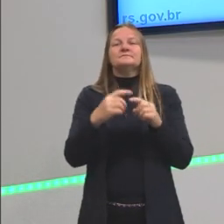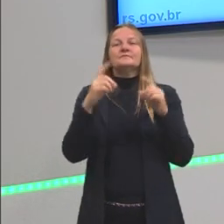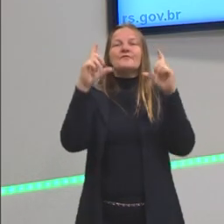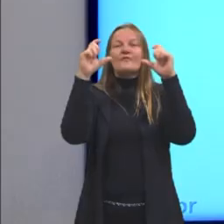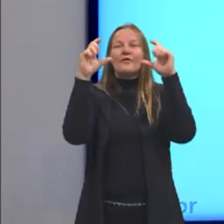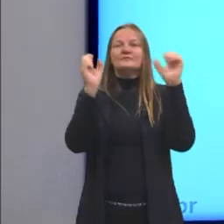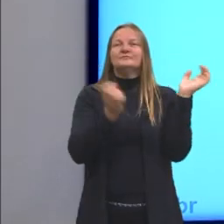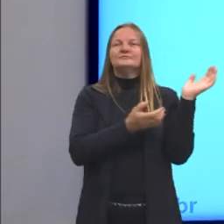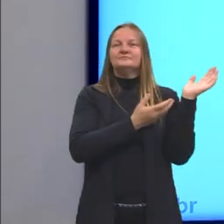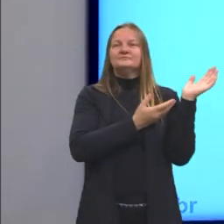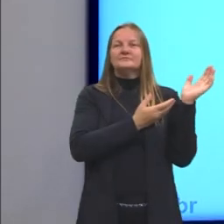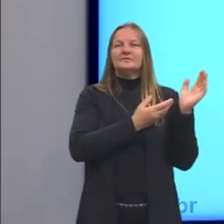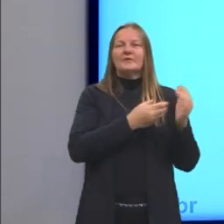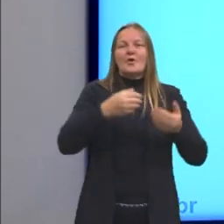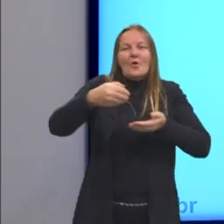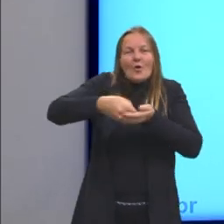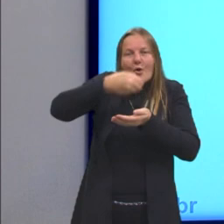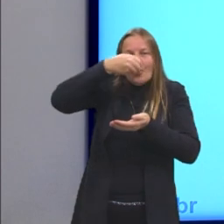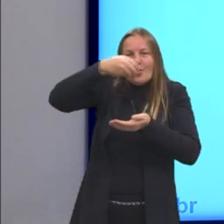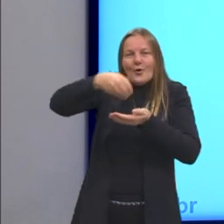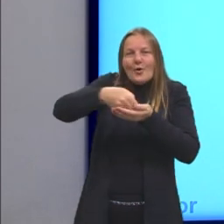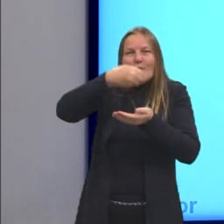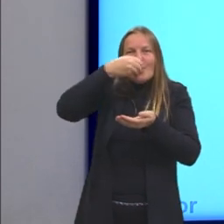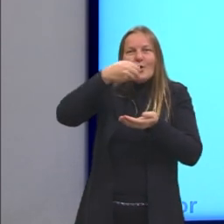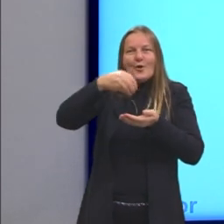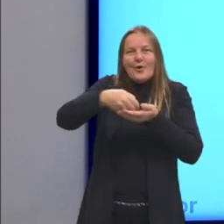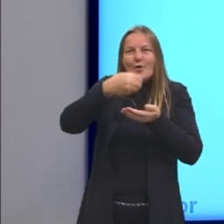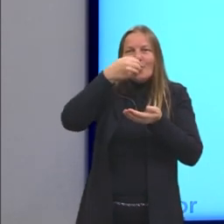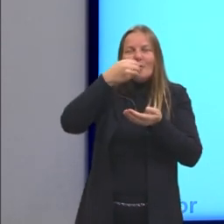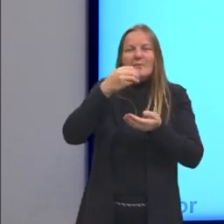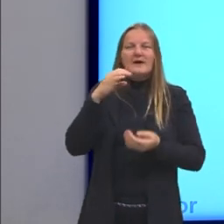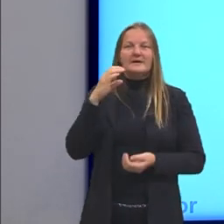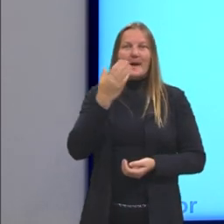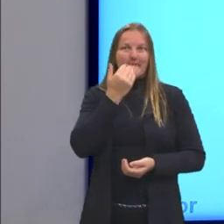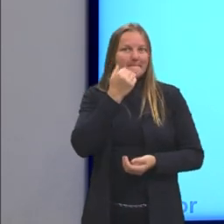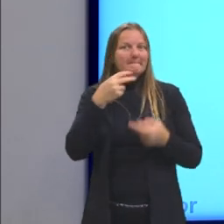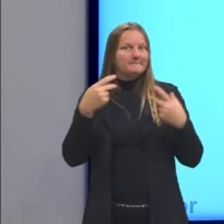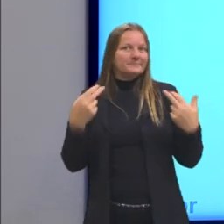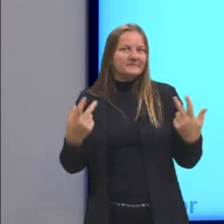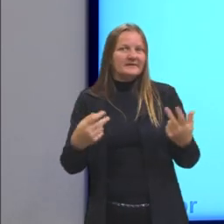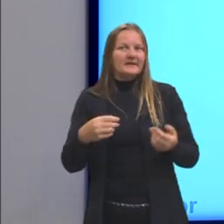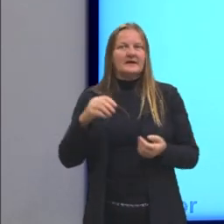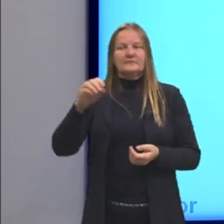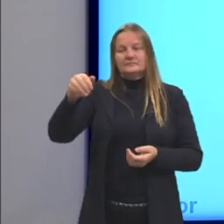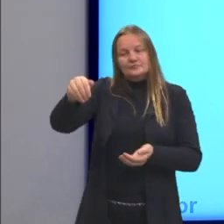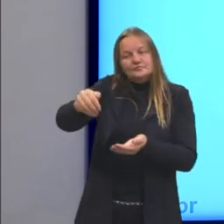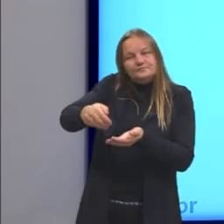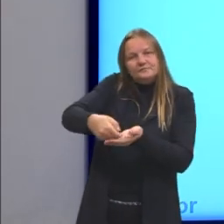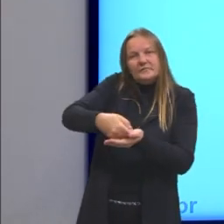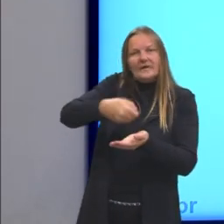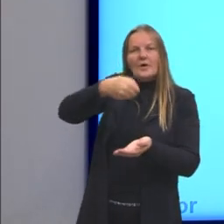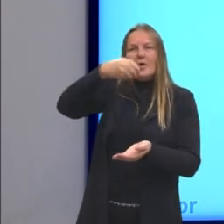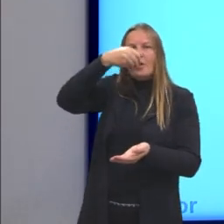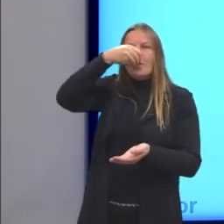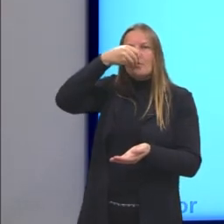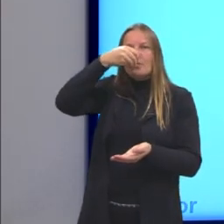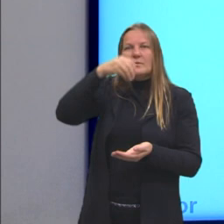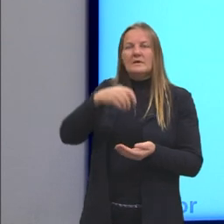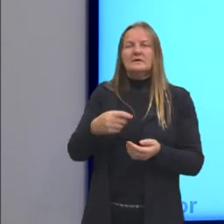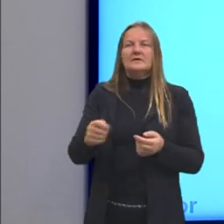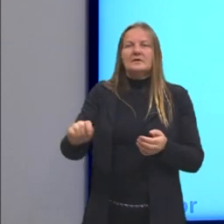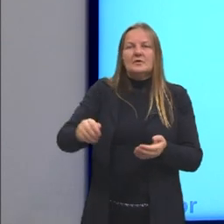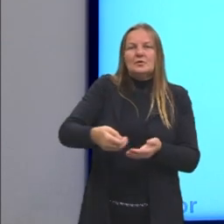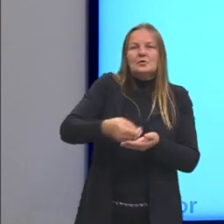Geralmente, aqui fiz uma sopa, fiz alguma comida aqui, e eu peguei a concha para servir